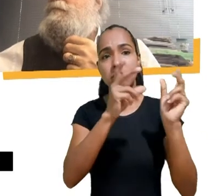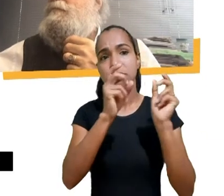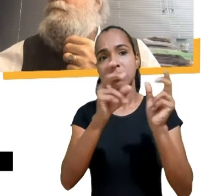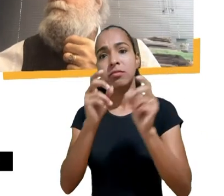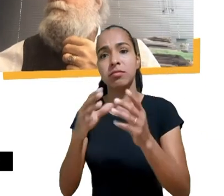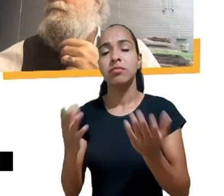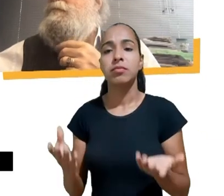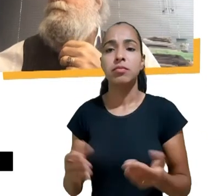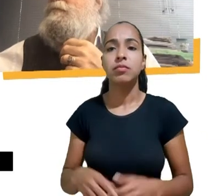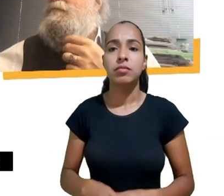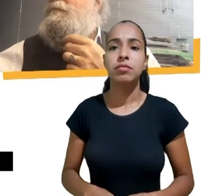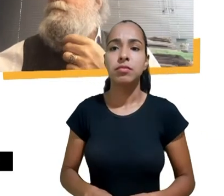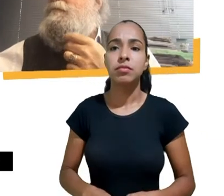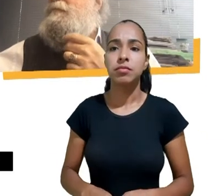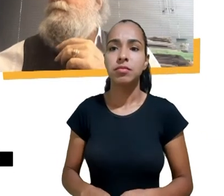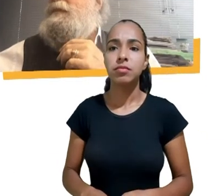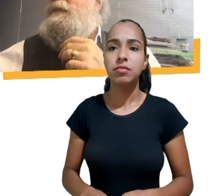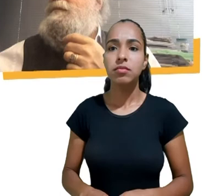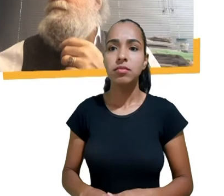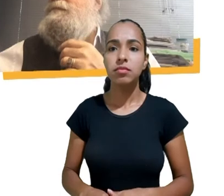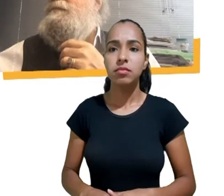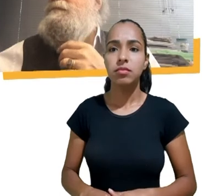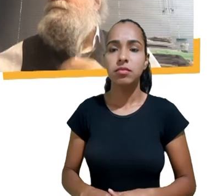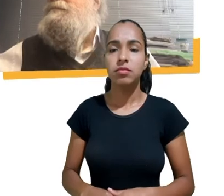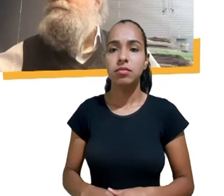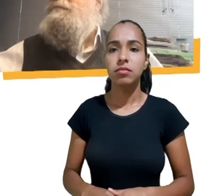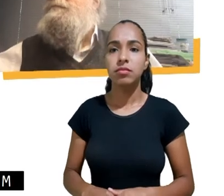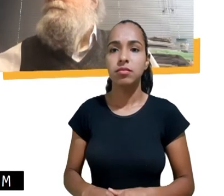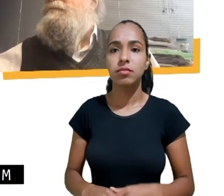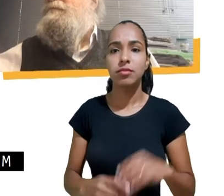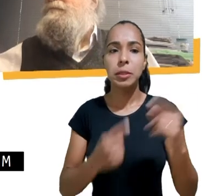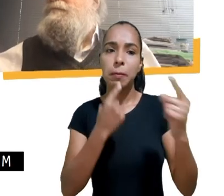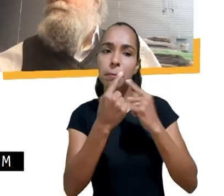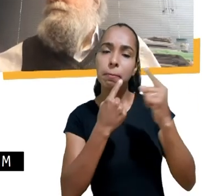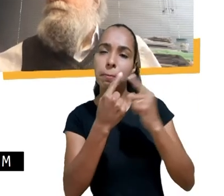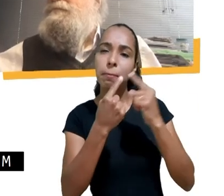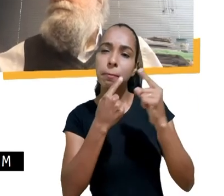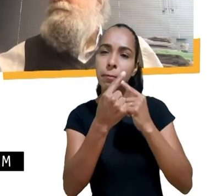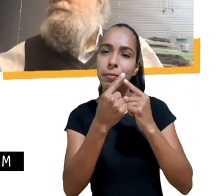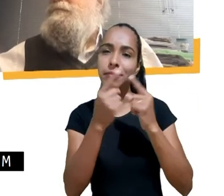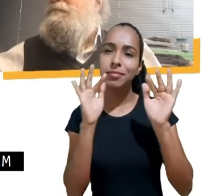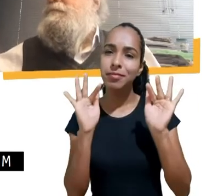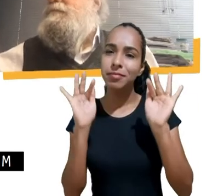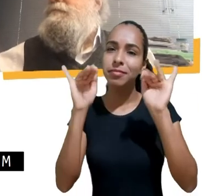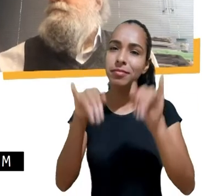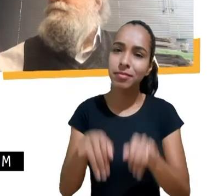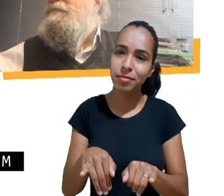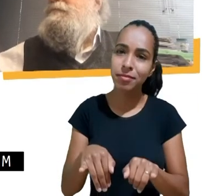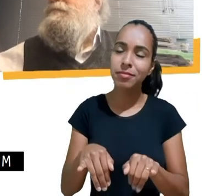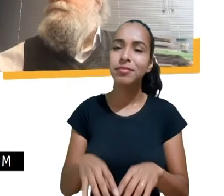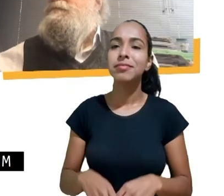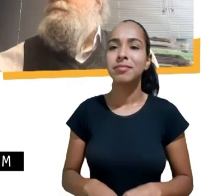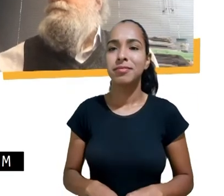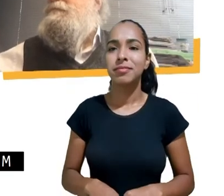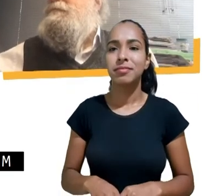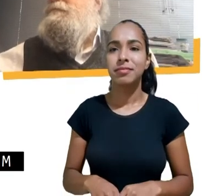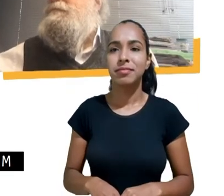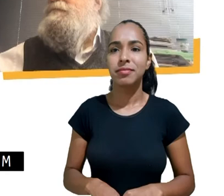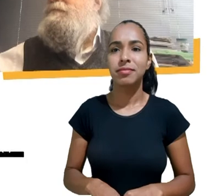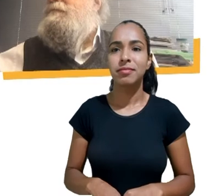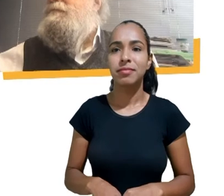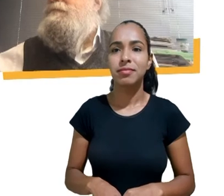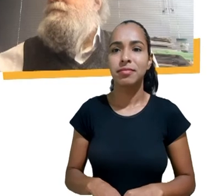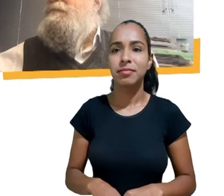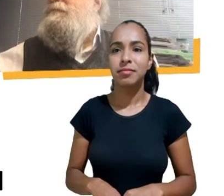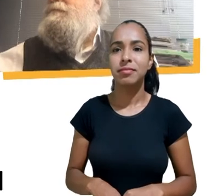está chegando ao fim foi um prazer mediar essa conversa e aprender muito com todos vocês e eu tenho certeza que todo mundo